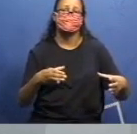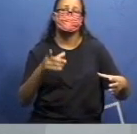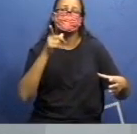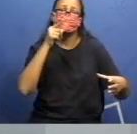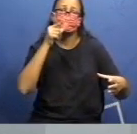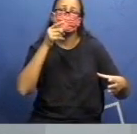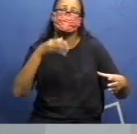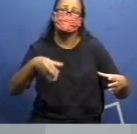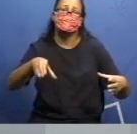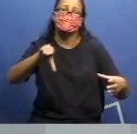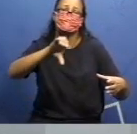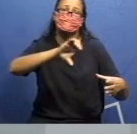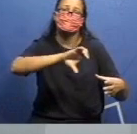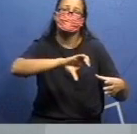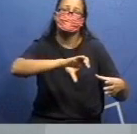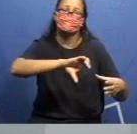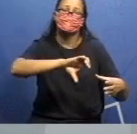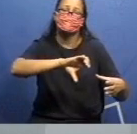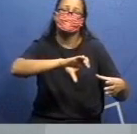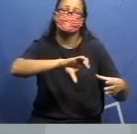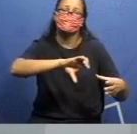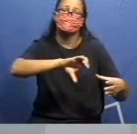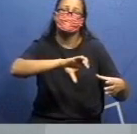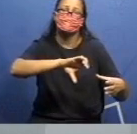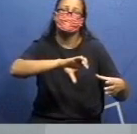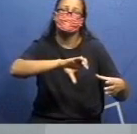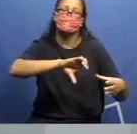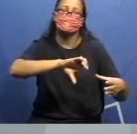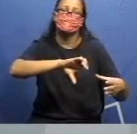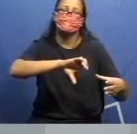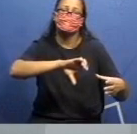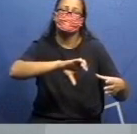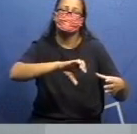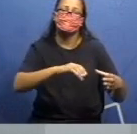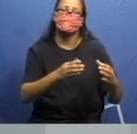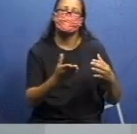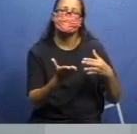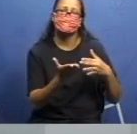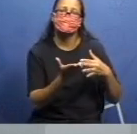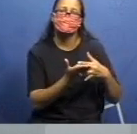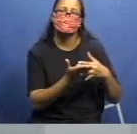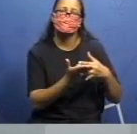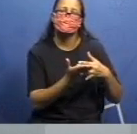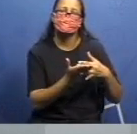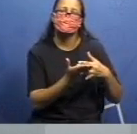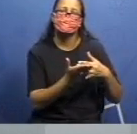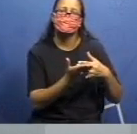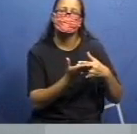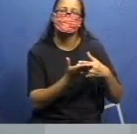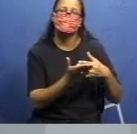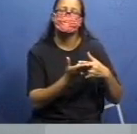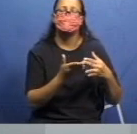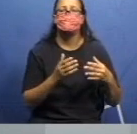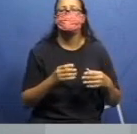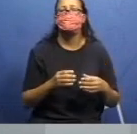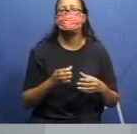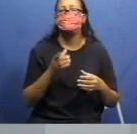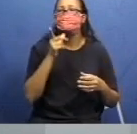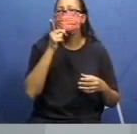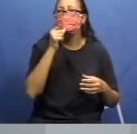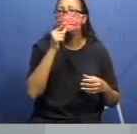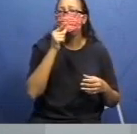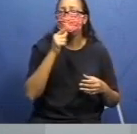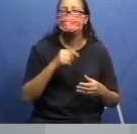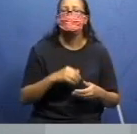água. Não precisa colocar até na altura máxima, mas também não pode ser um pouquinho. Mais ou menos ali pela metade do